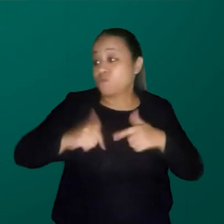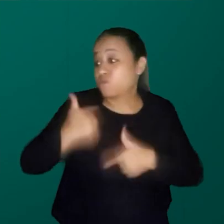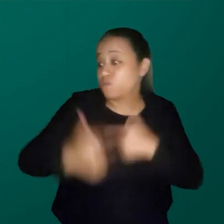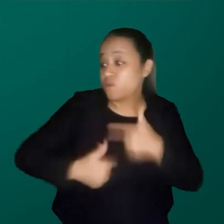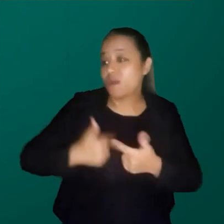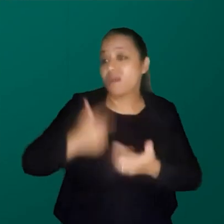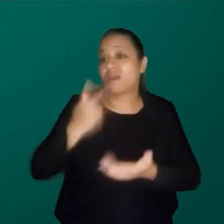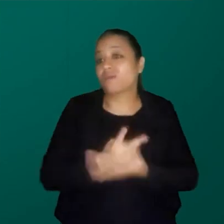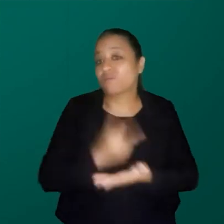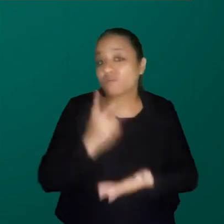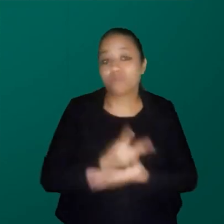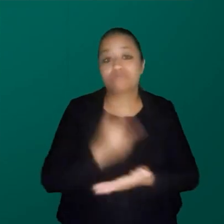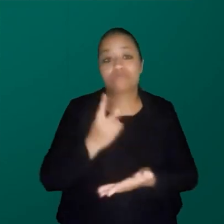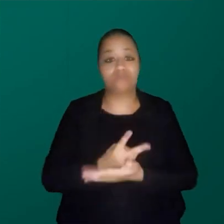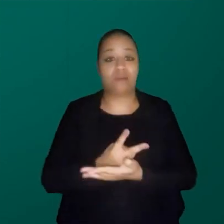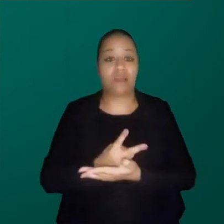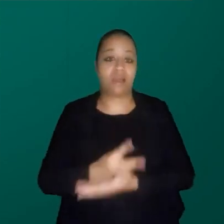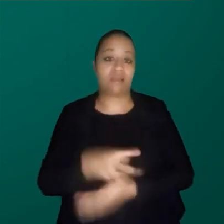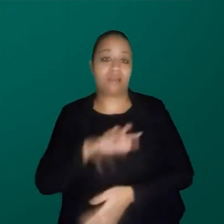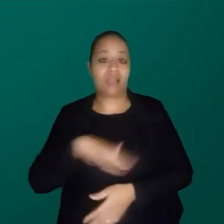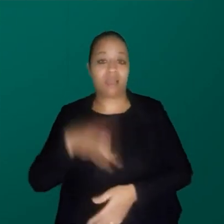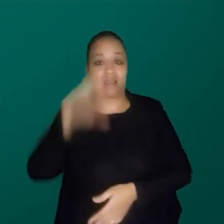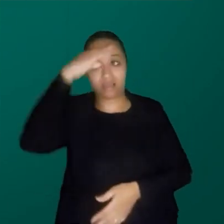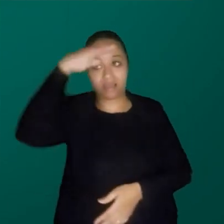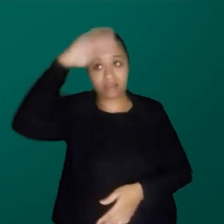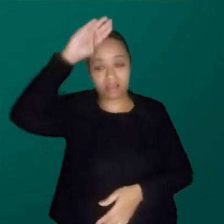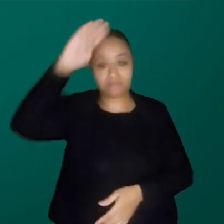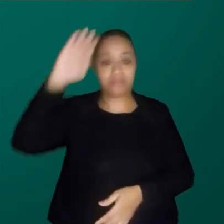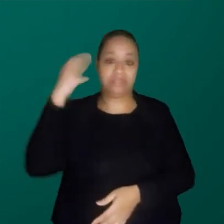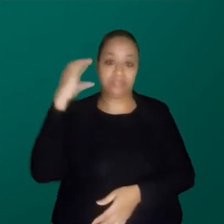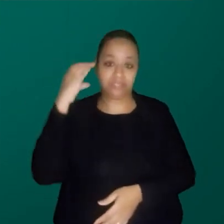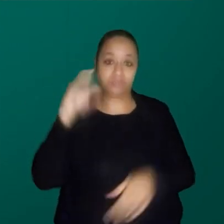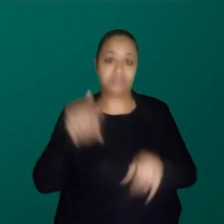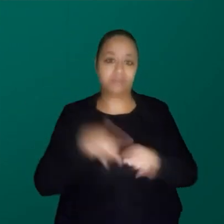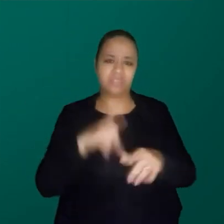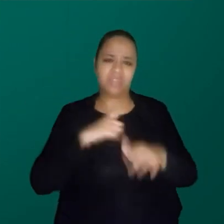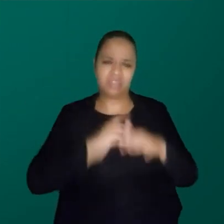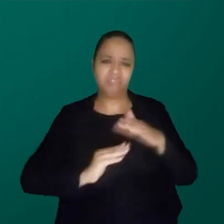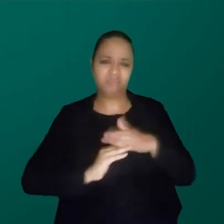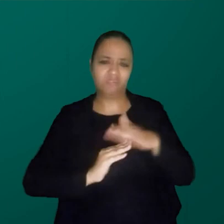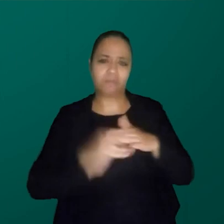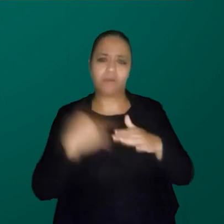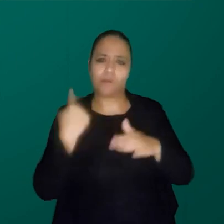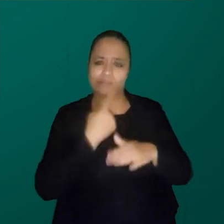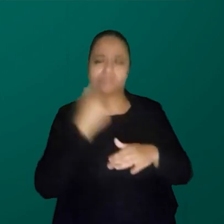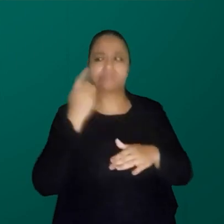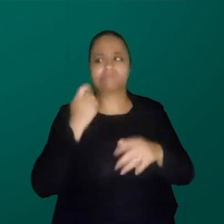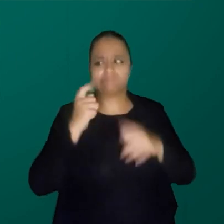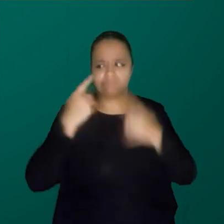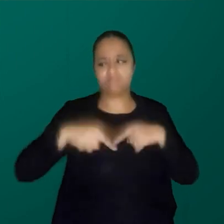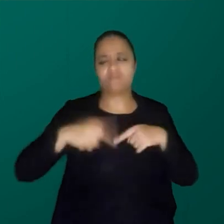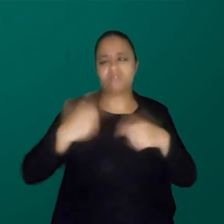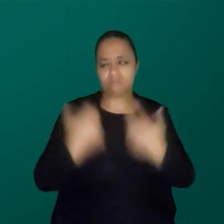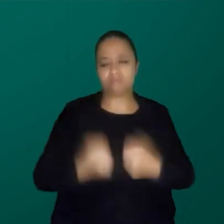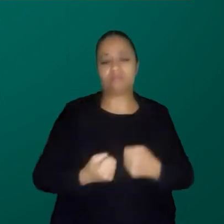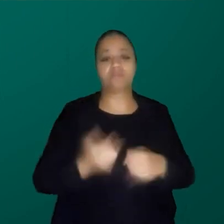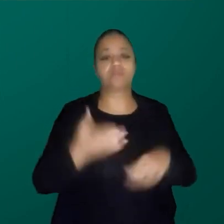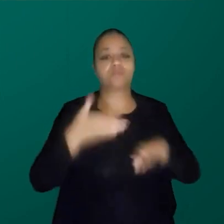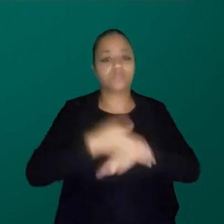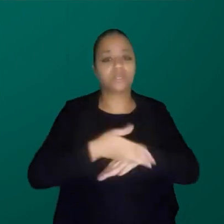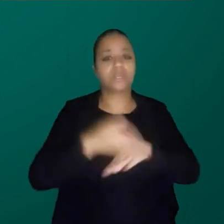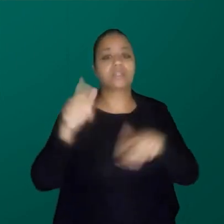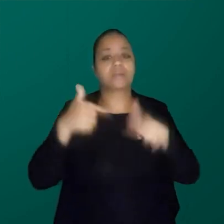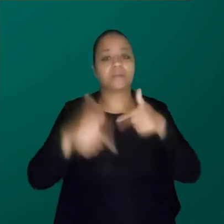continuar nesse mundo acadêmico, científico, apesar de todas as barreiras. Quando eu entrei para trabalhar na UFRJ, eu era